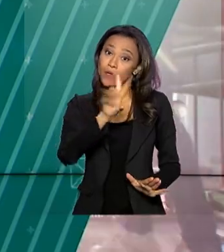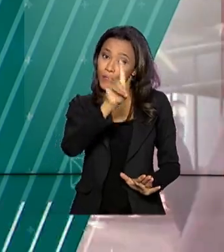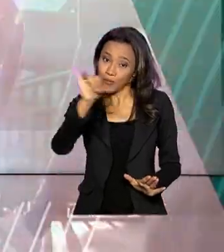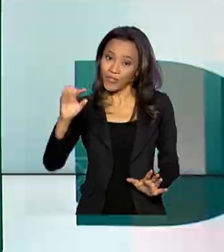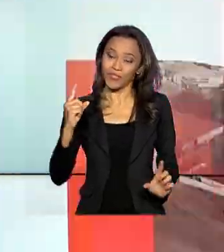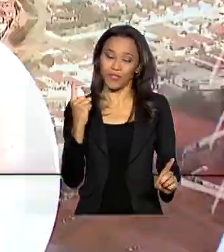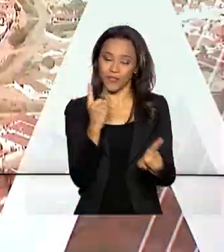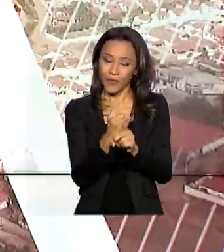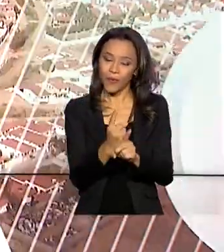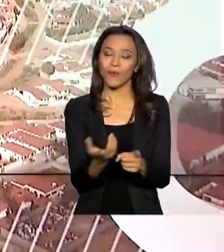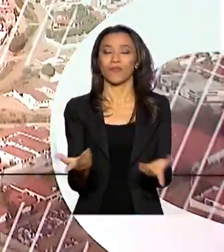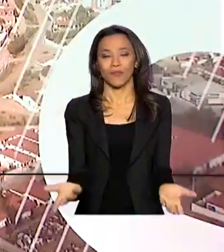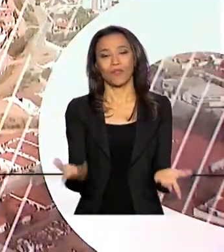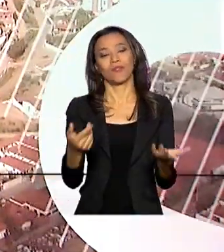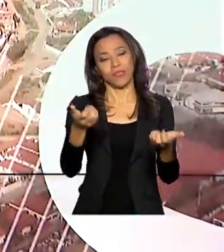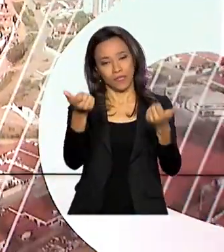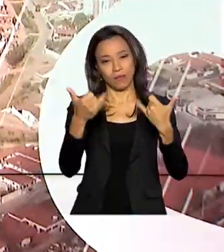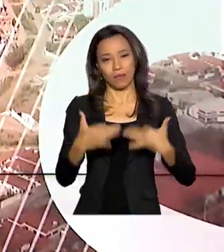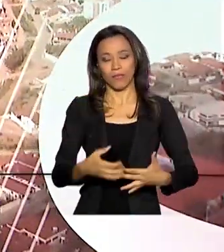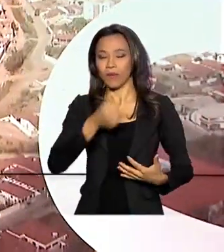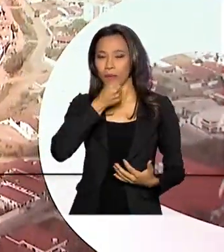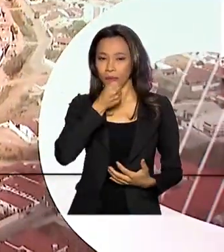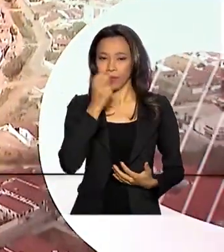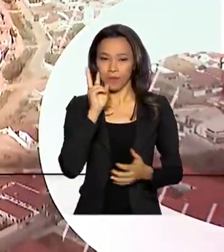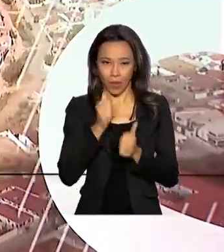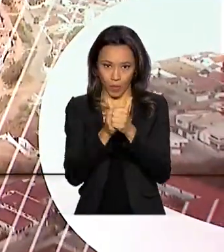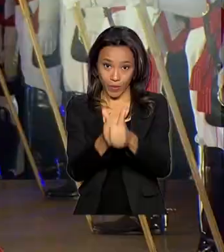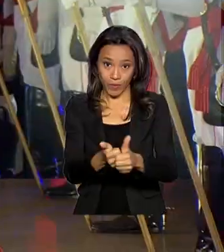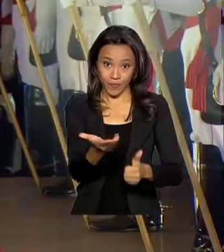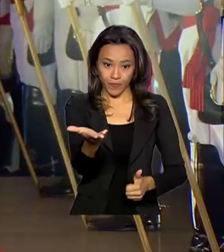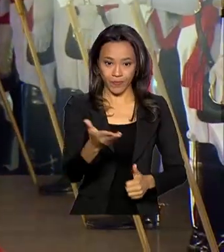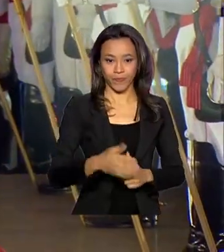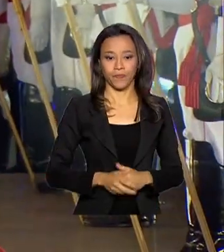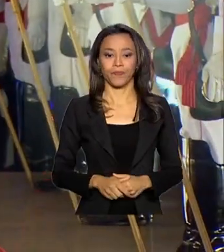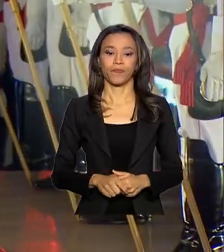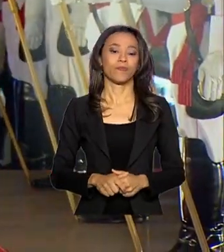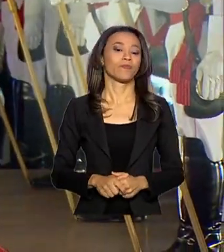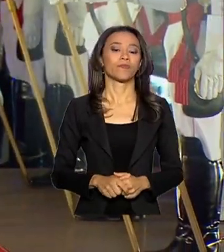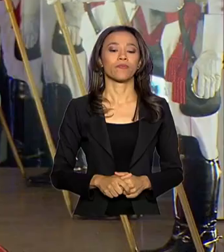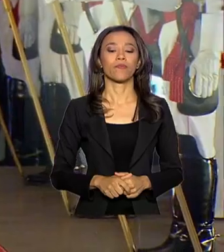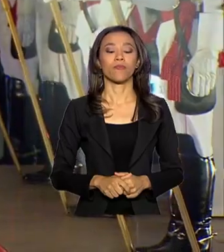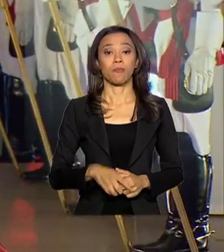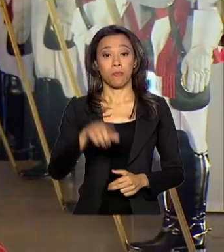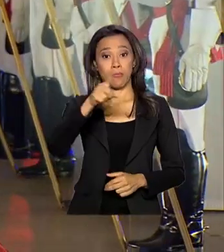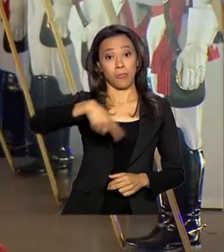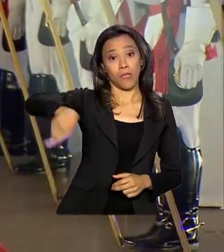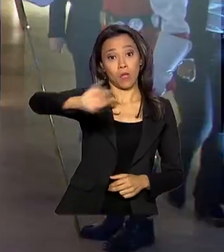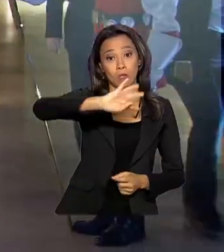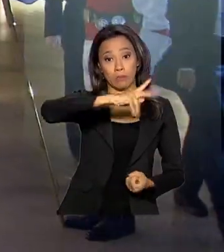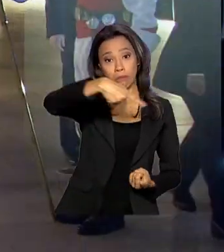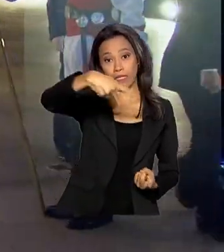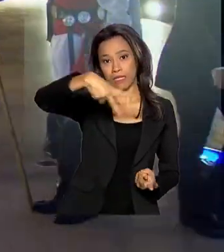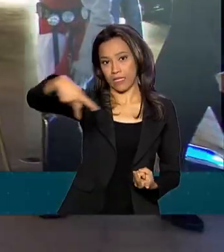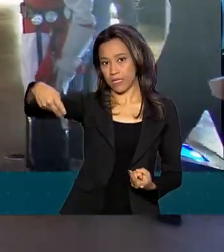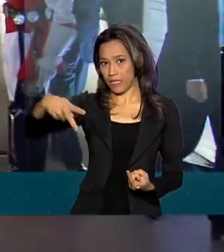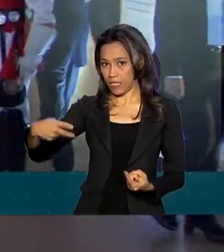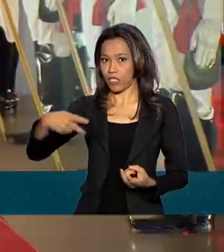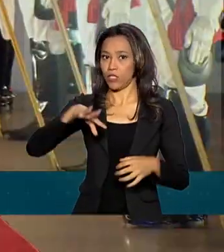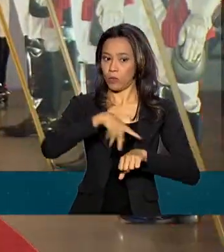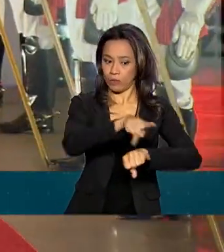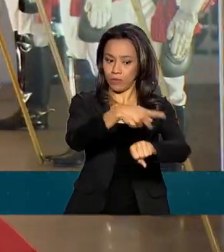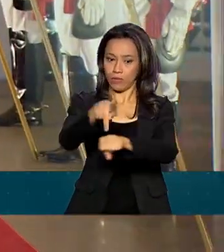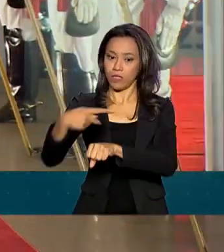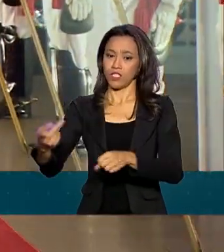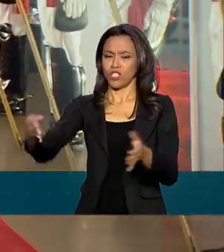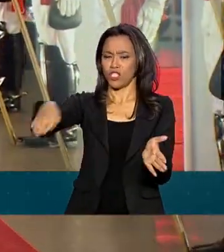Bloco. A repórter Gabriela Noronha acompanhou. Os chefes de Estado e de Governo começaram a chegar por